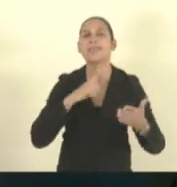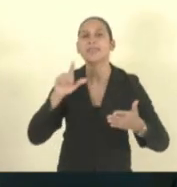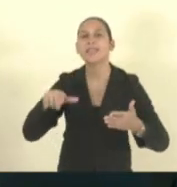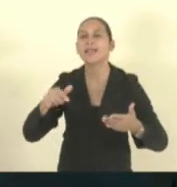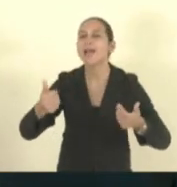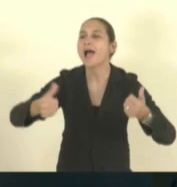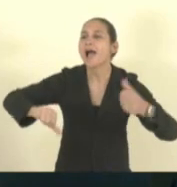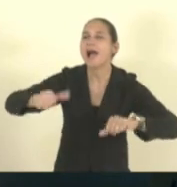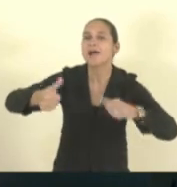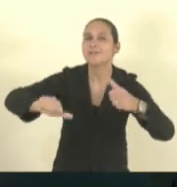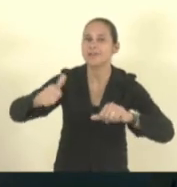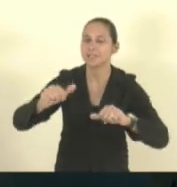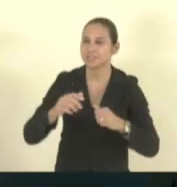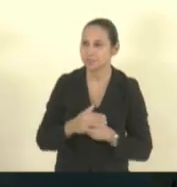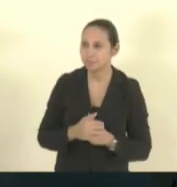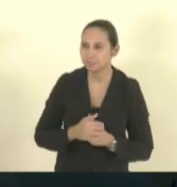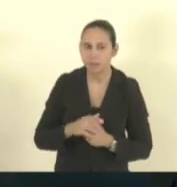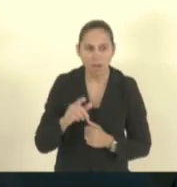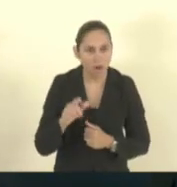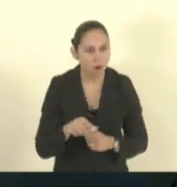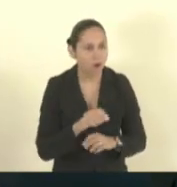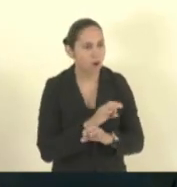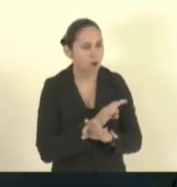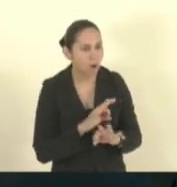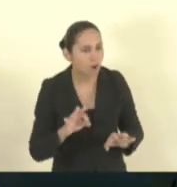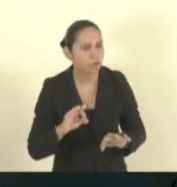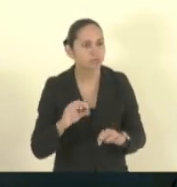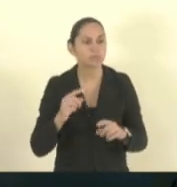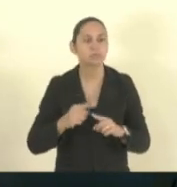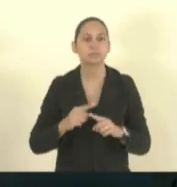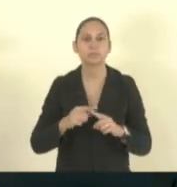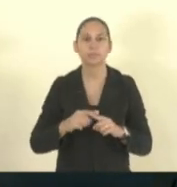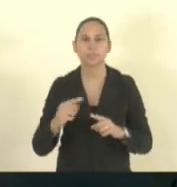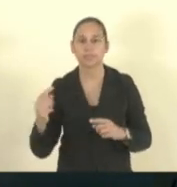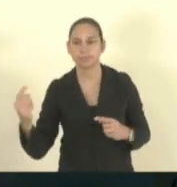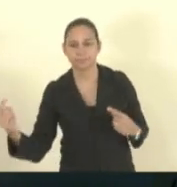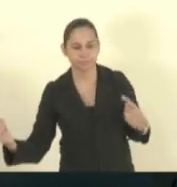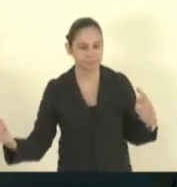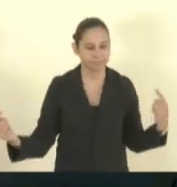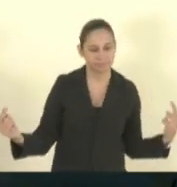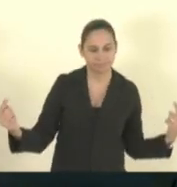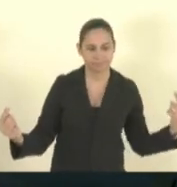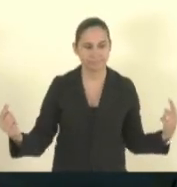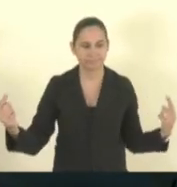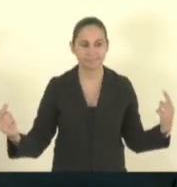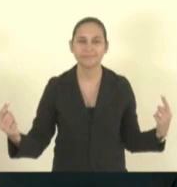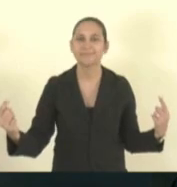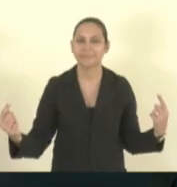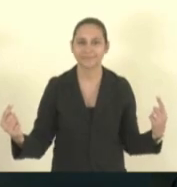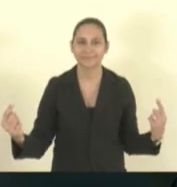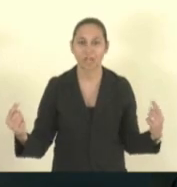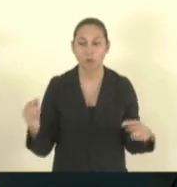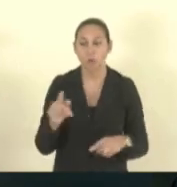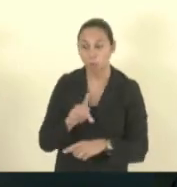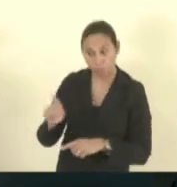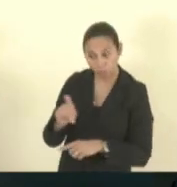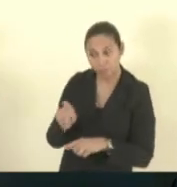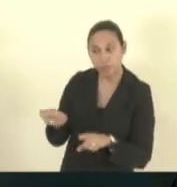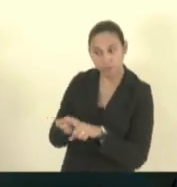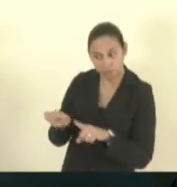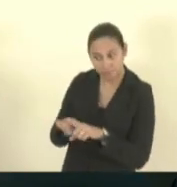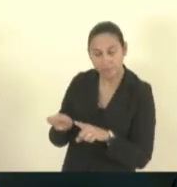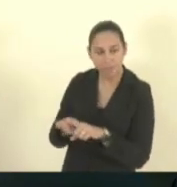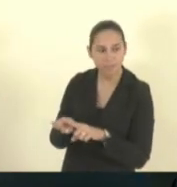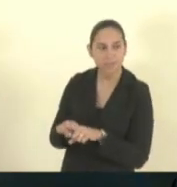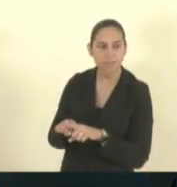avalia aquilo isso melhora tanto porque ele ativa as duas pontas porque também o professor pode avaliar os